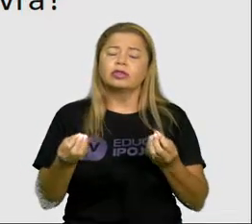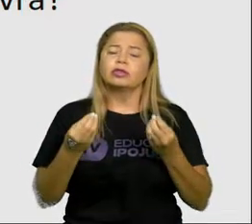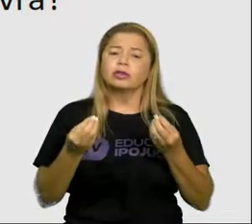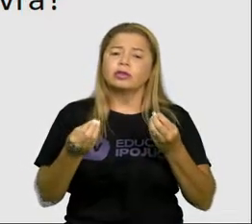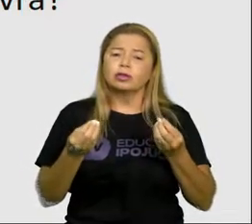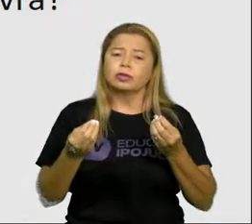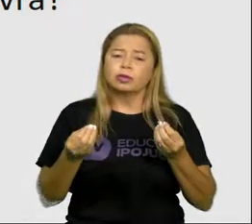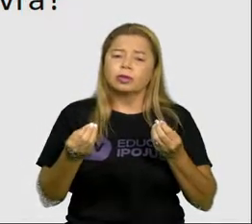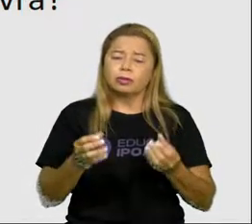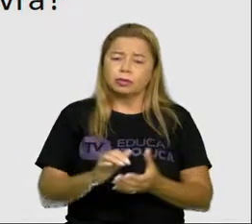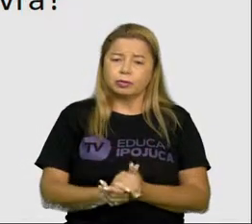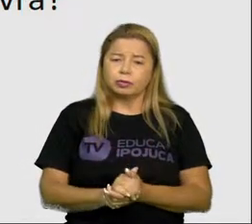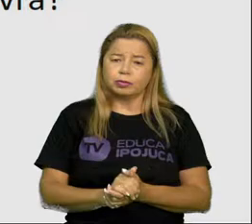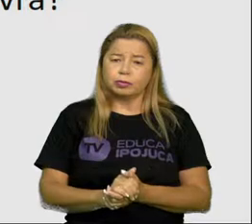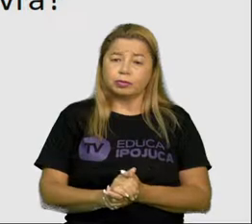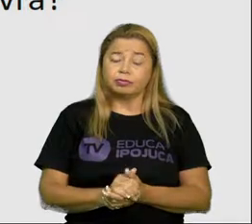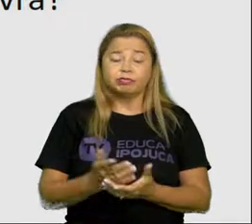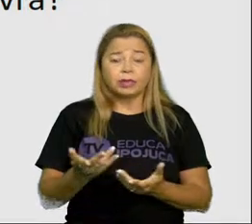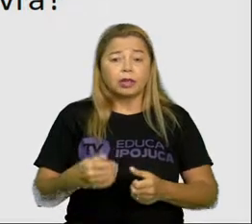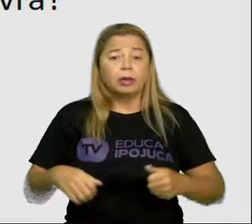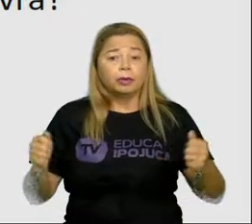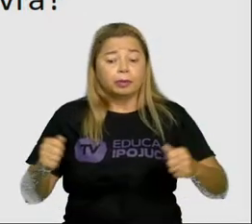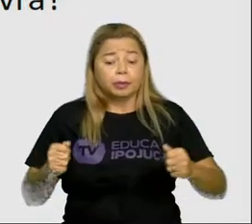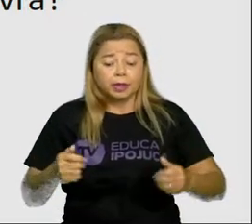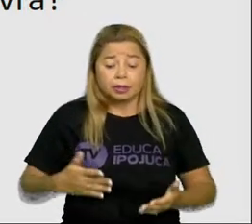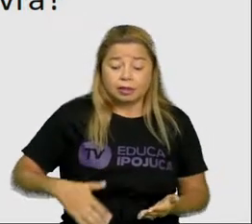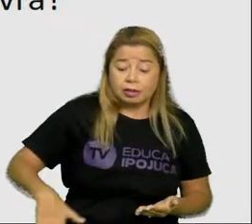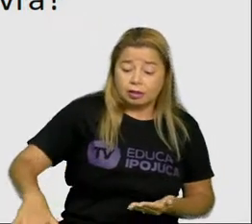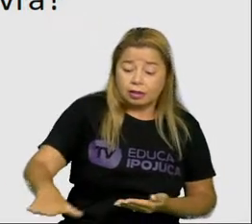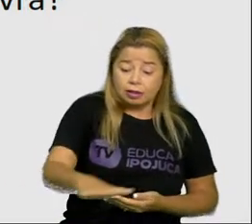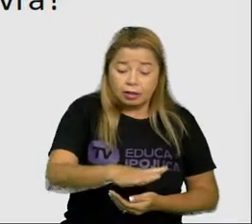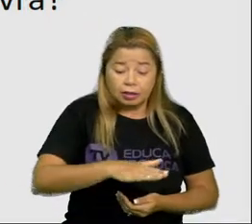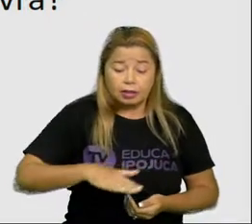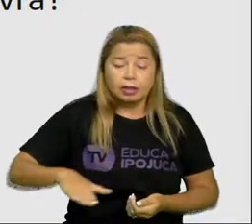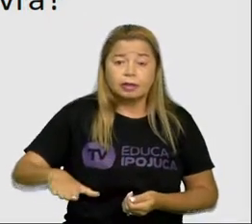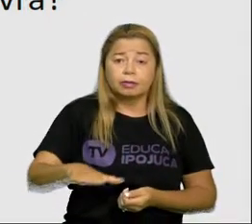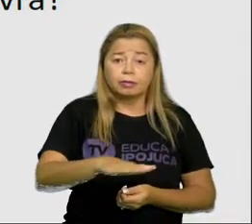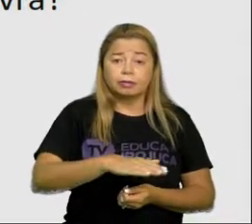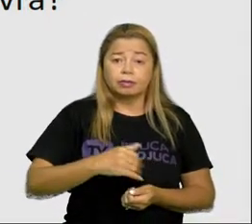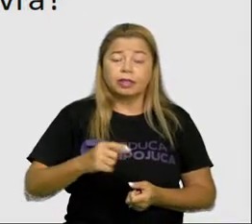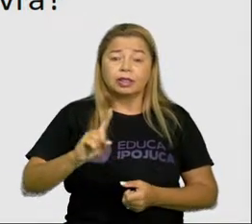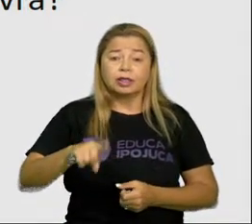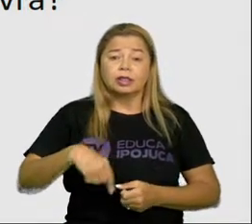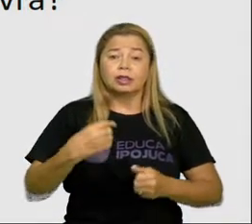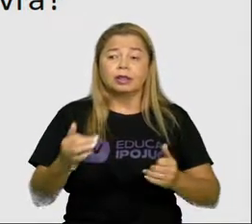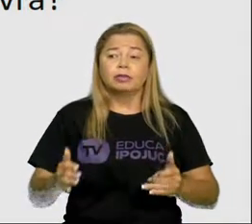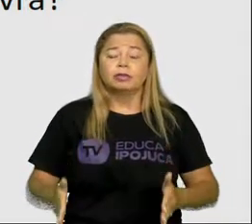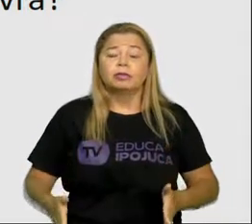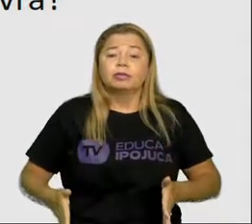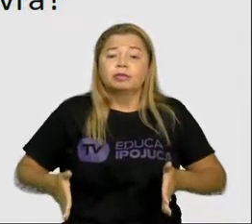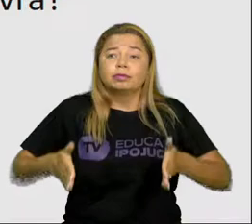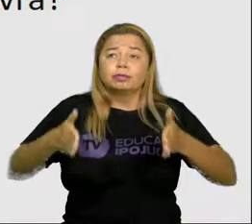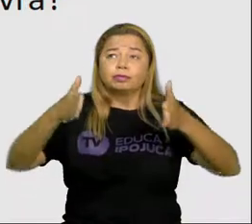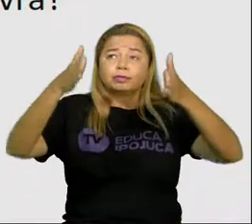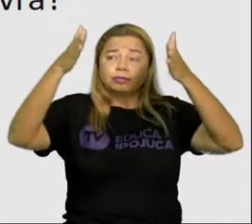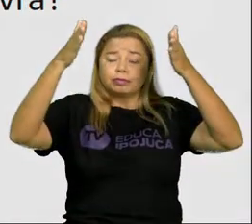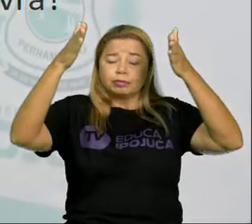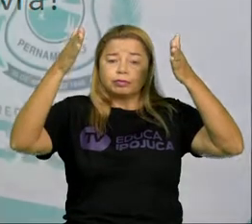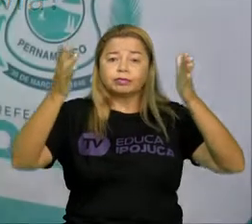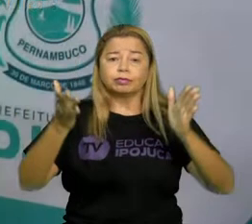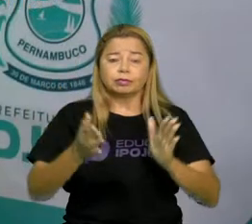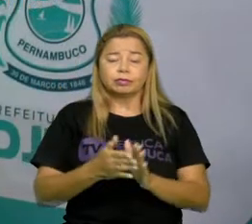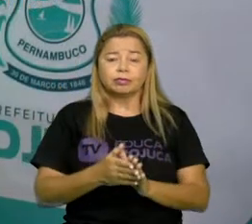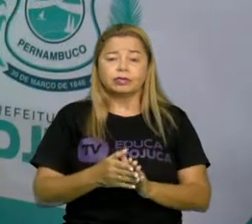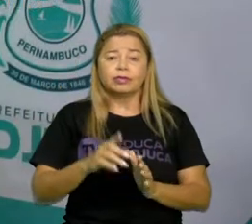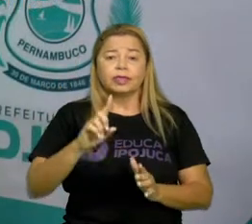alicerce, né? Tudo começa do alicerce. Depois tem as paredes, né? Depois de